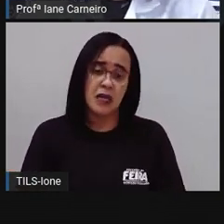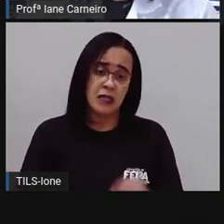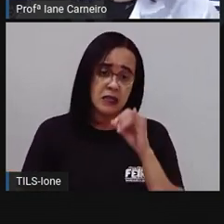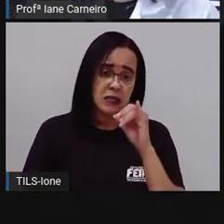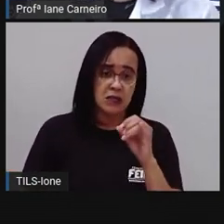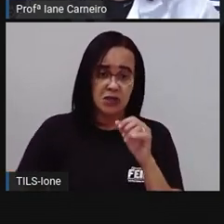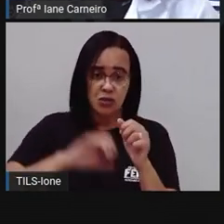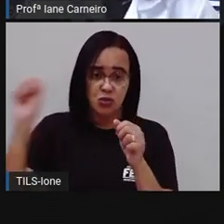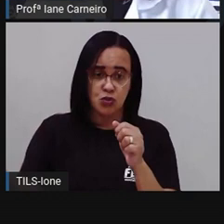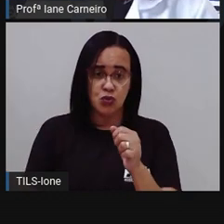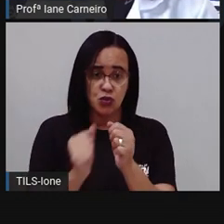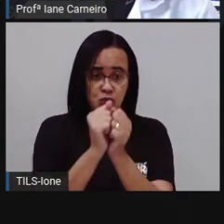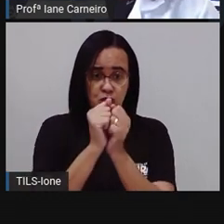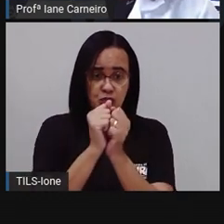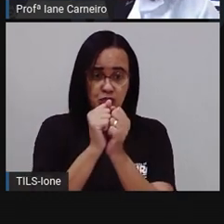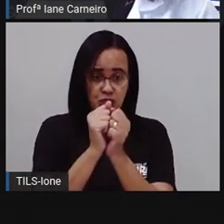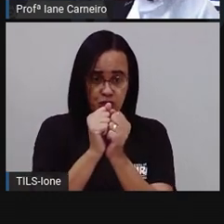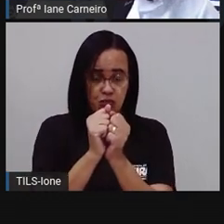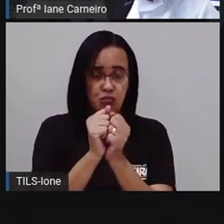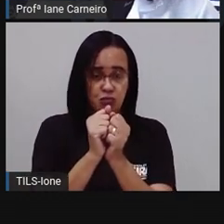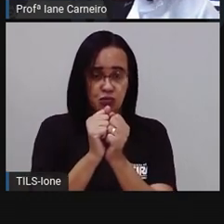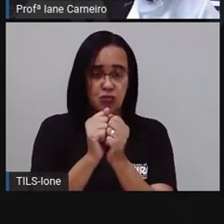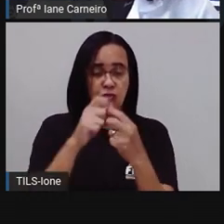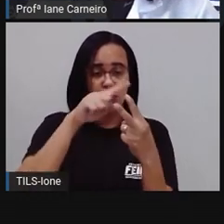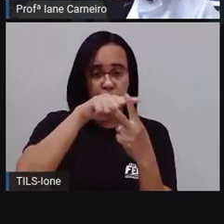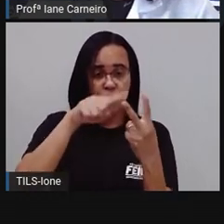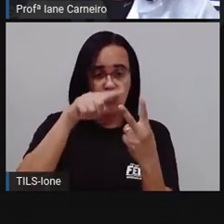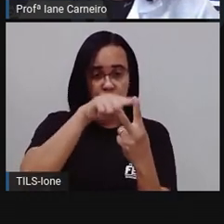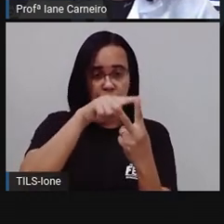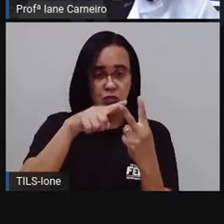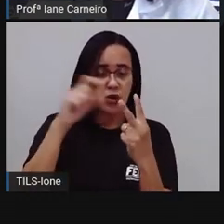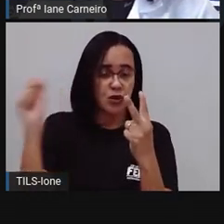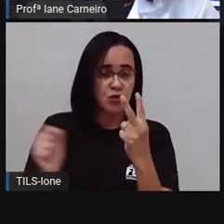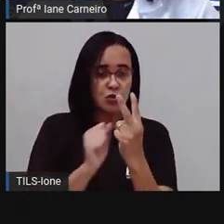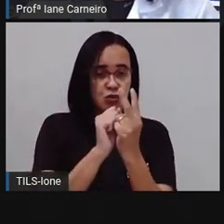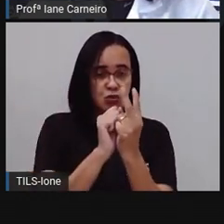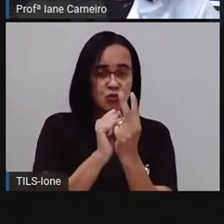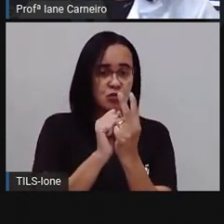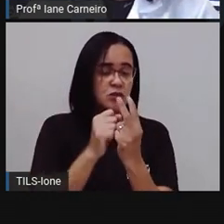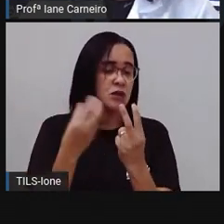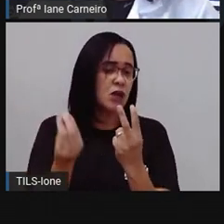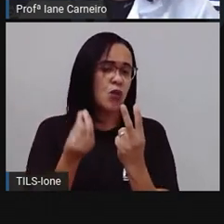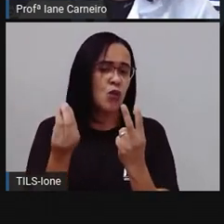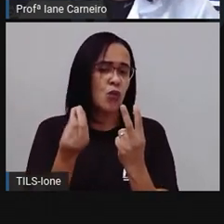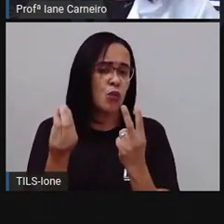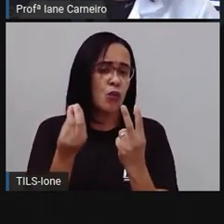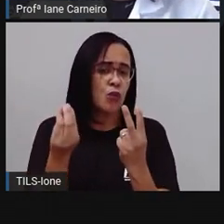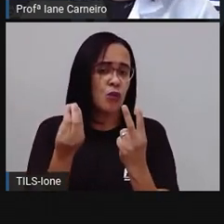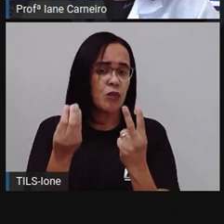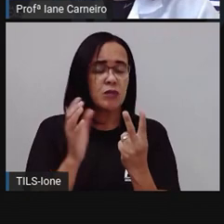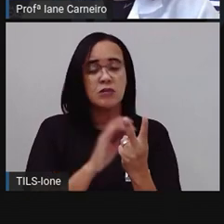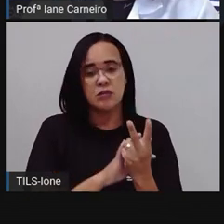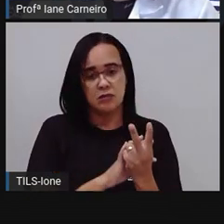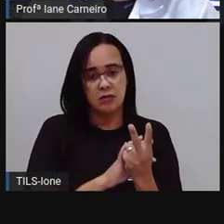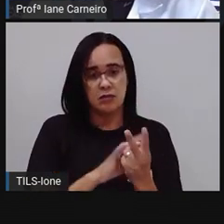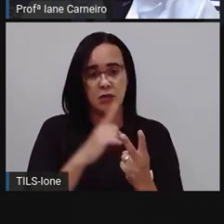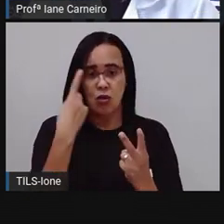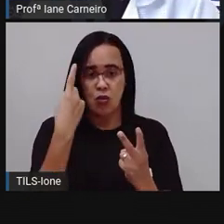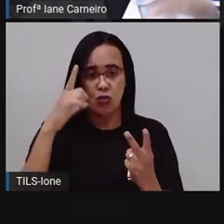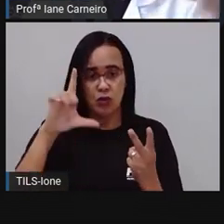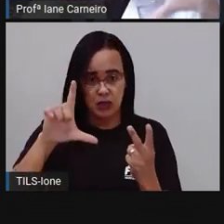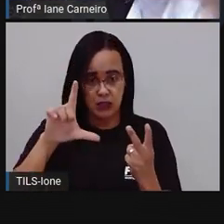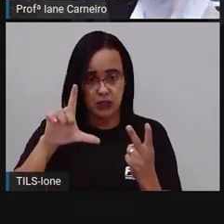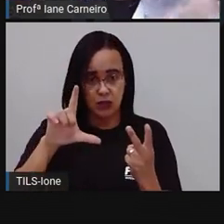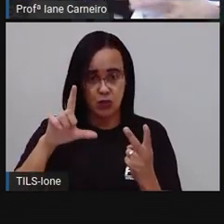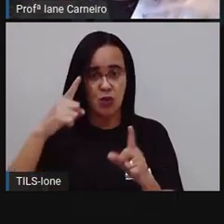juntar essas duas garrafas aqui, ó, como é que eu posso juntar essas duas quantidades de garrafa, né? Pra